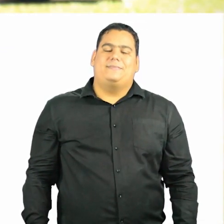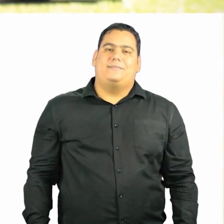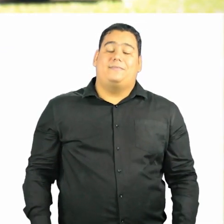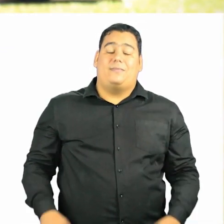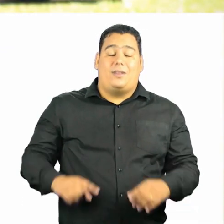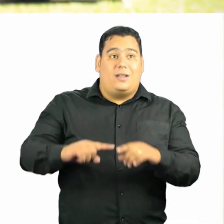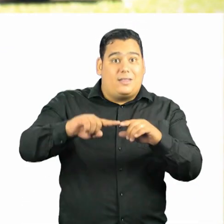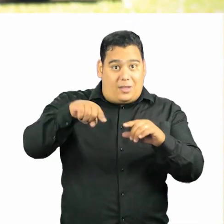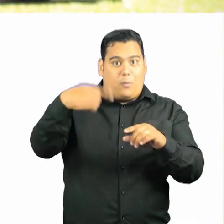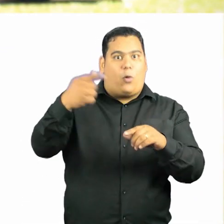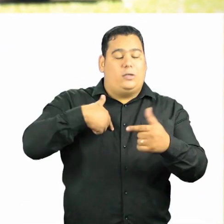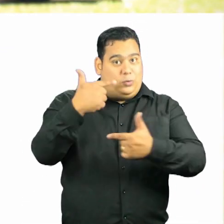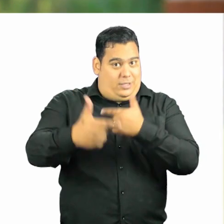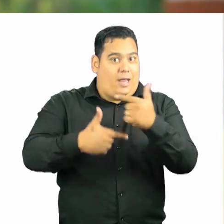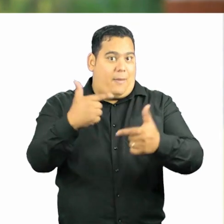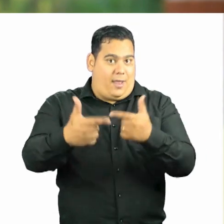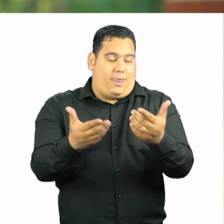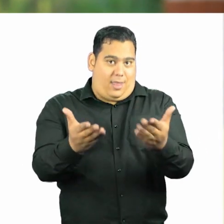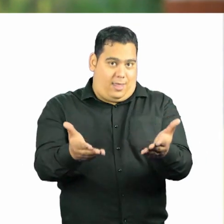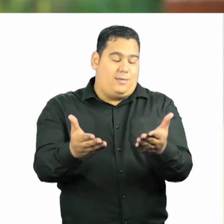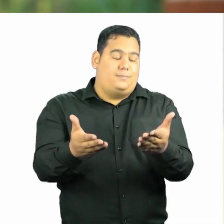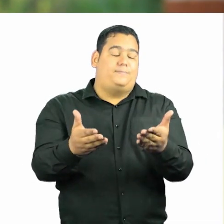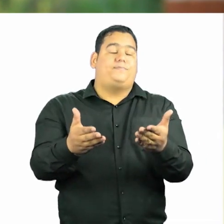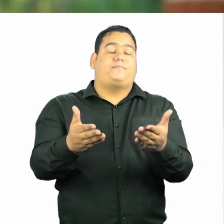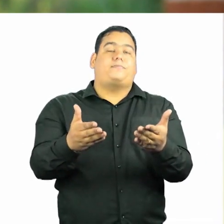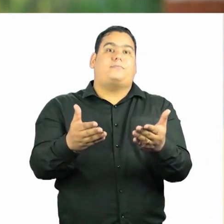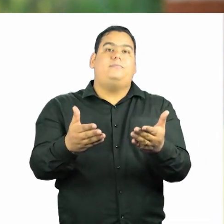Depois que eu trabalhei na